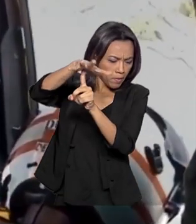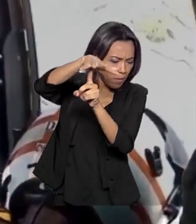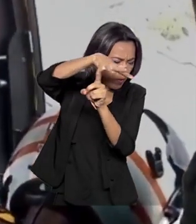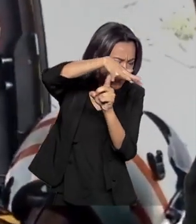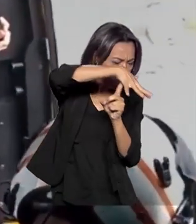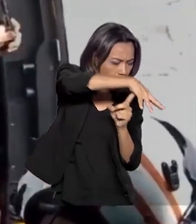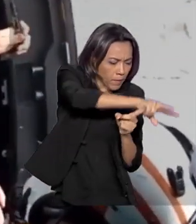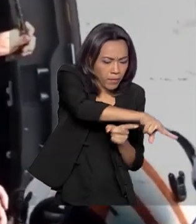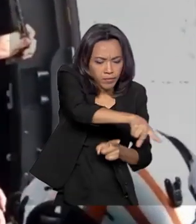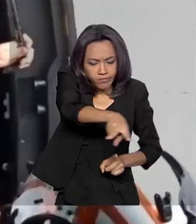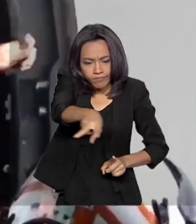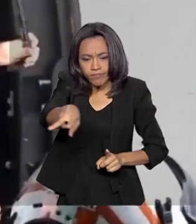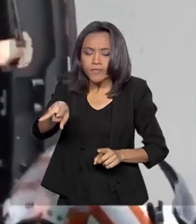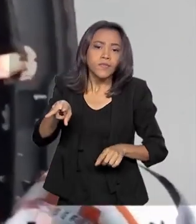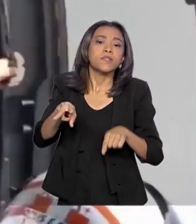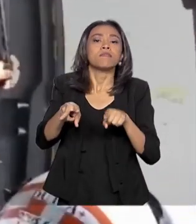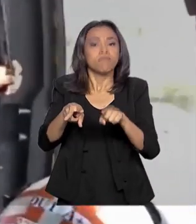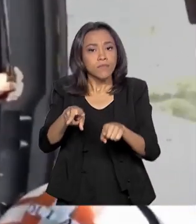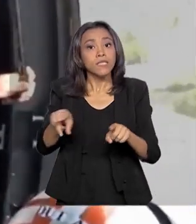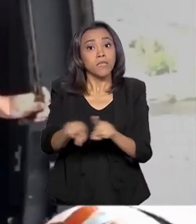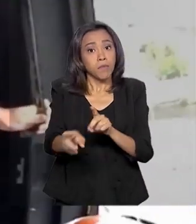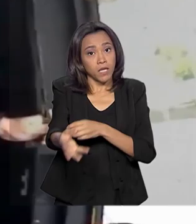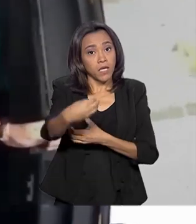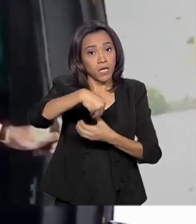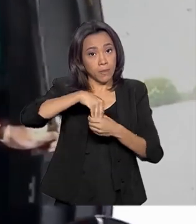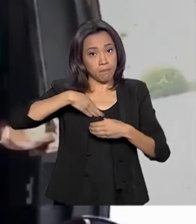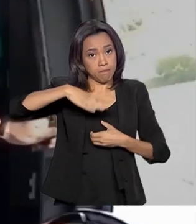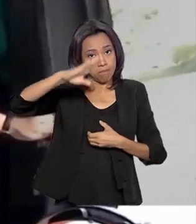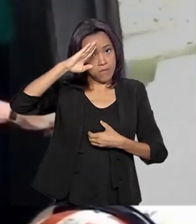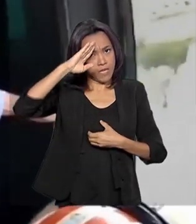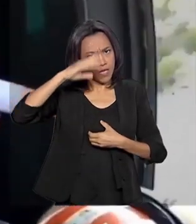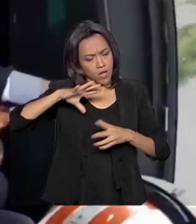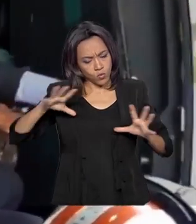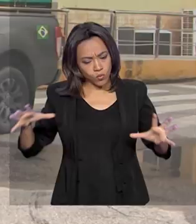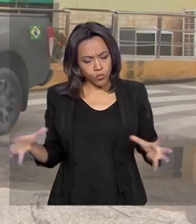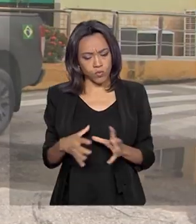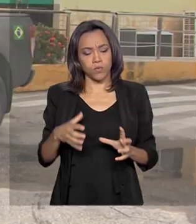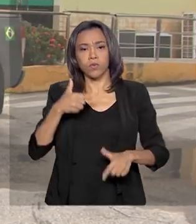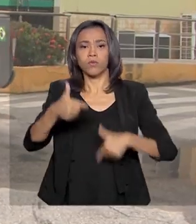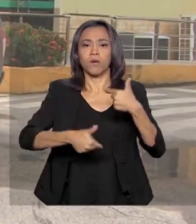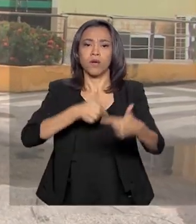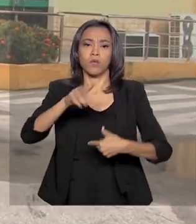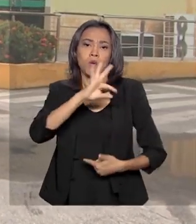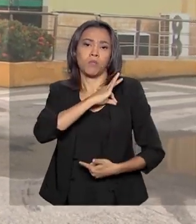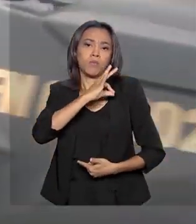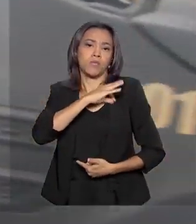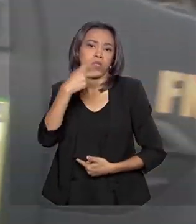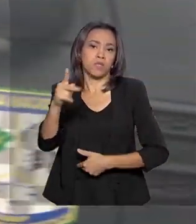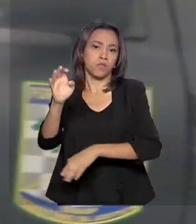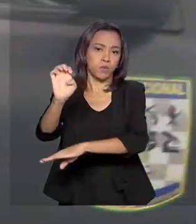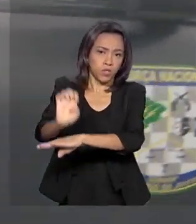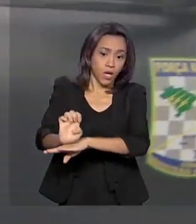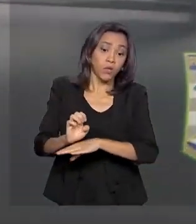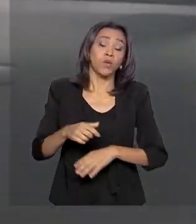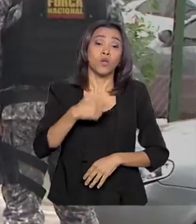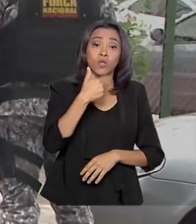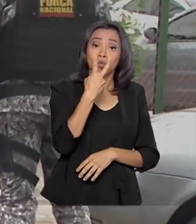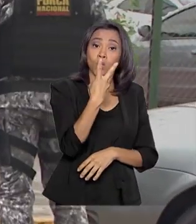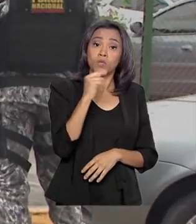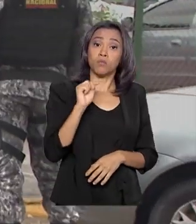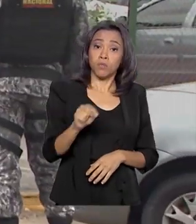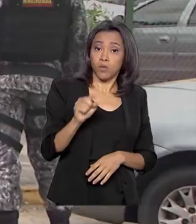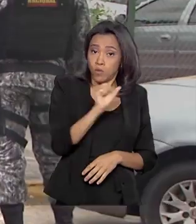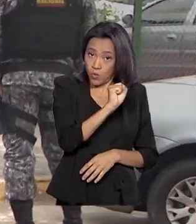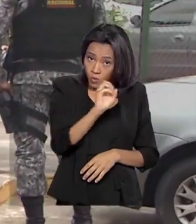Nacional de Segurança Pública e militares do Exército atuam em conjunto com as polícias locais. 2.800 homens